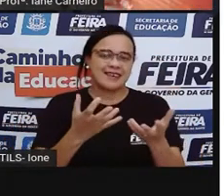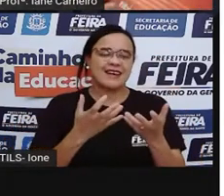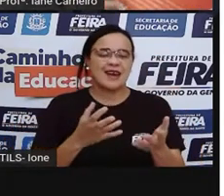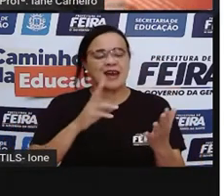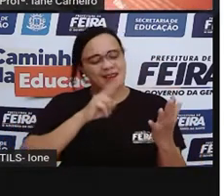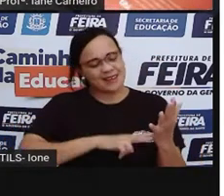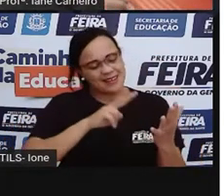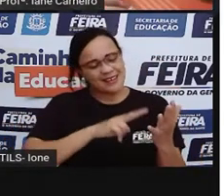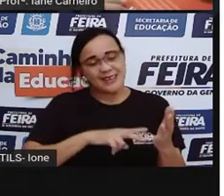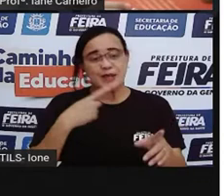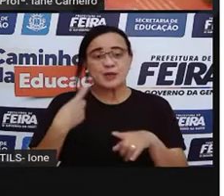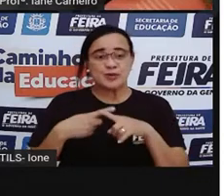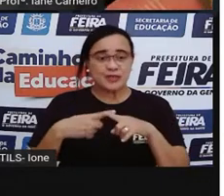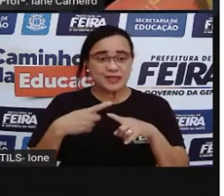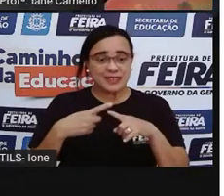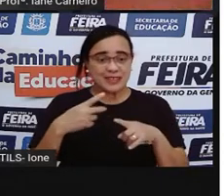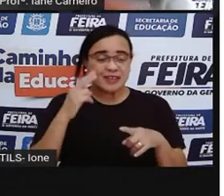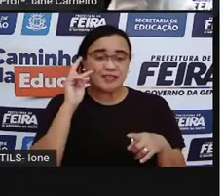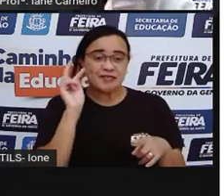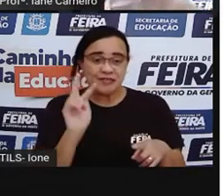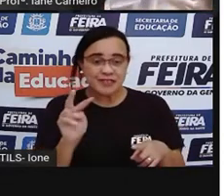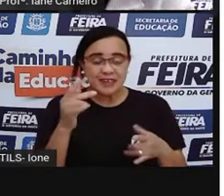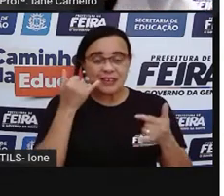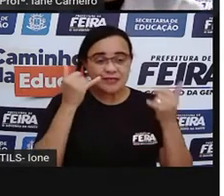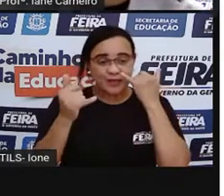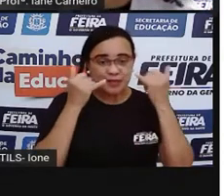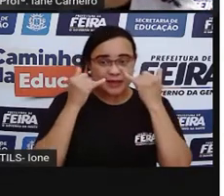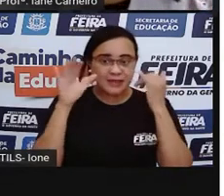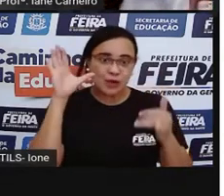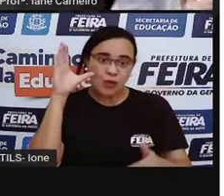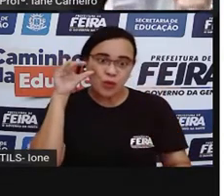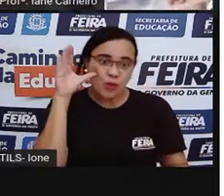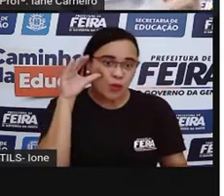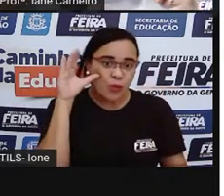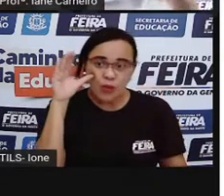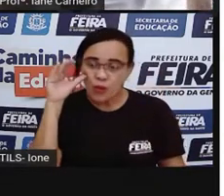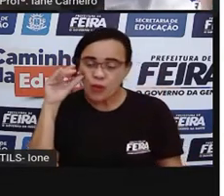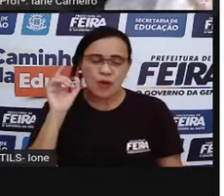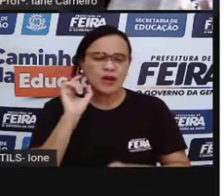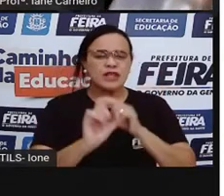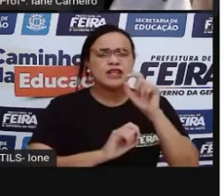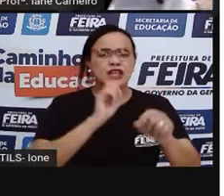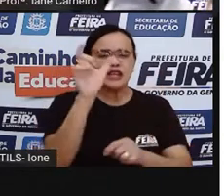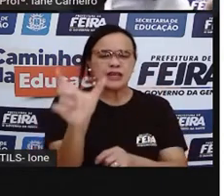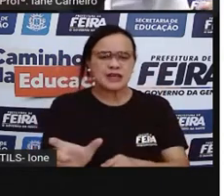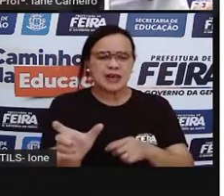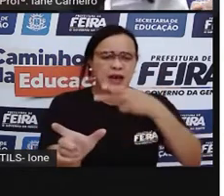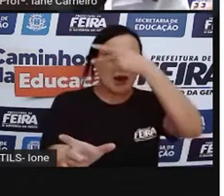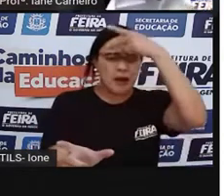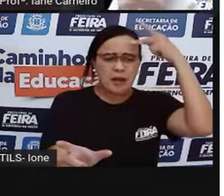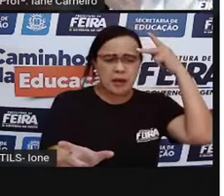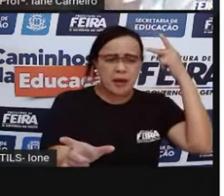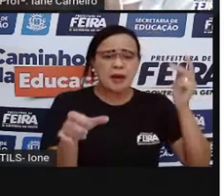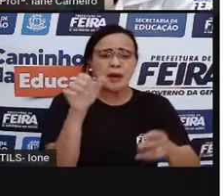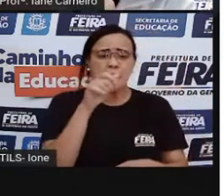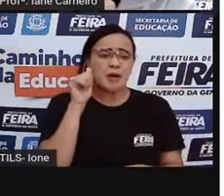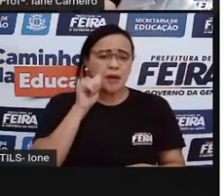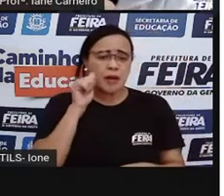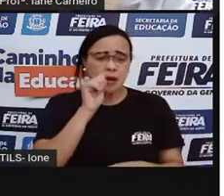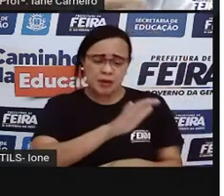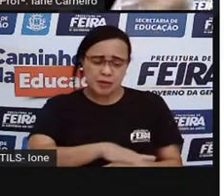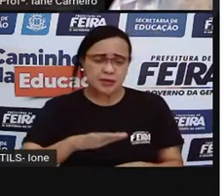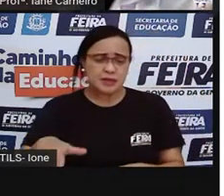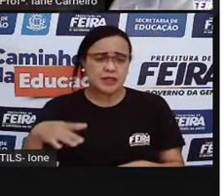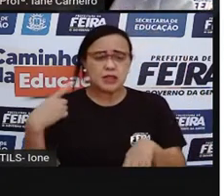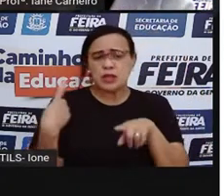lê aqui no final, a gente fica curioso, né? Querendo conhecer quem é Cecília, por que ela ficou com a cabeça quadrada. Então toda vez